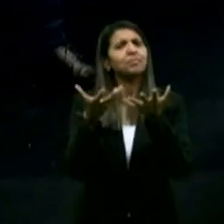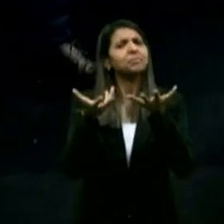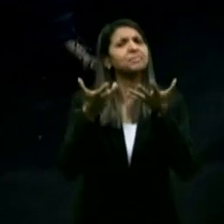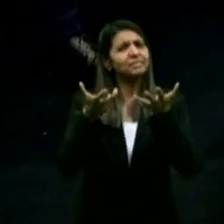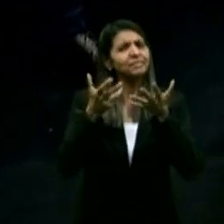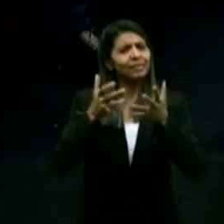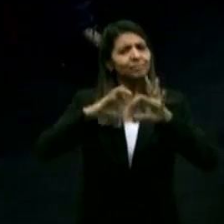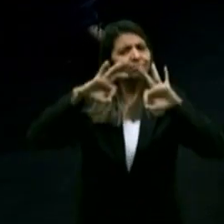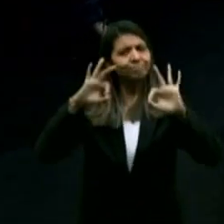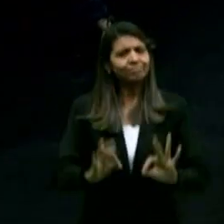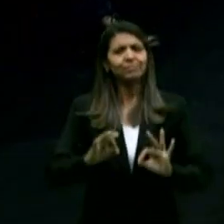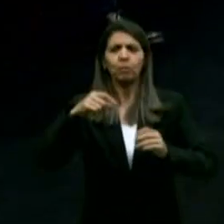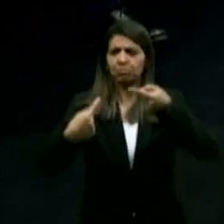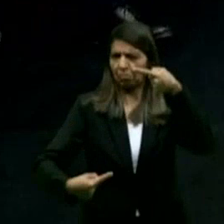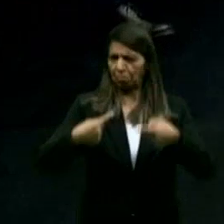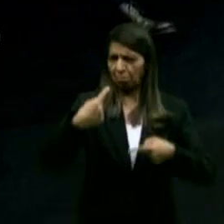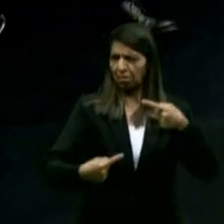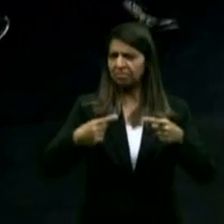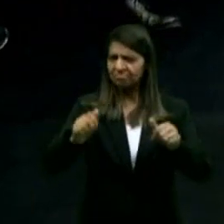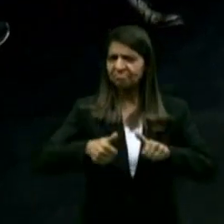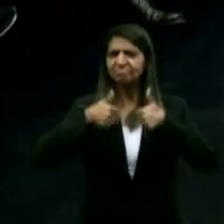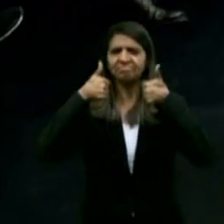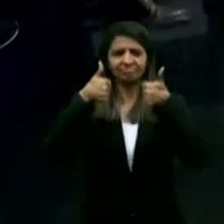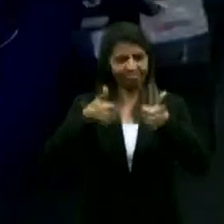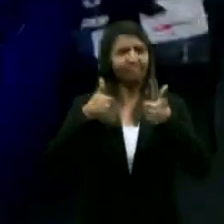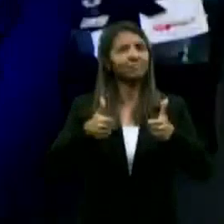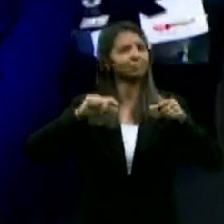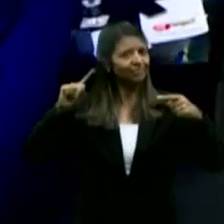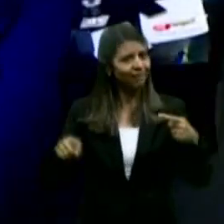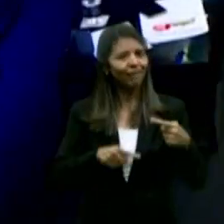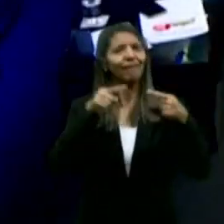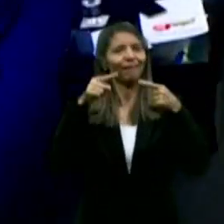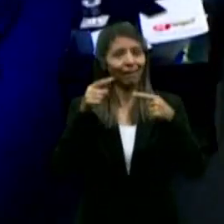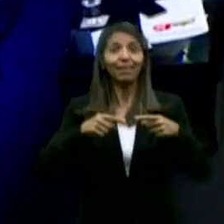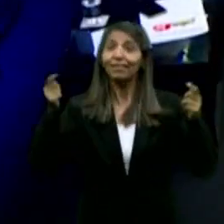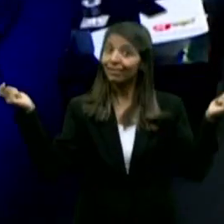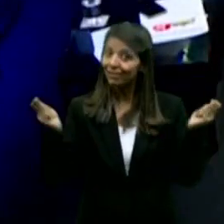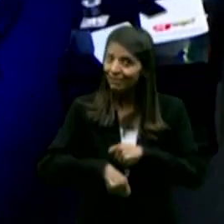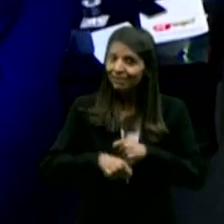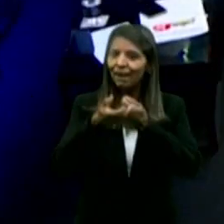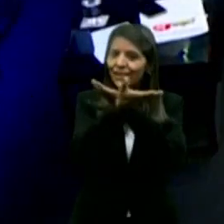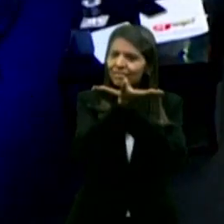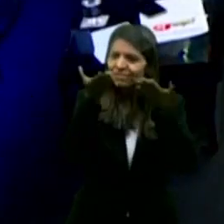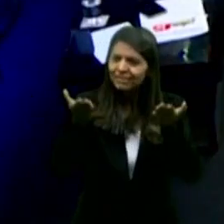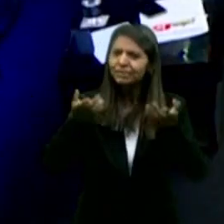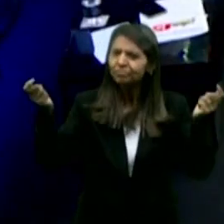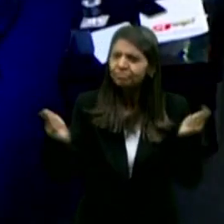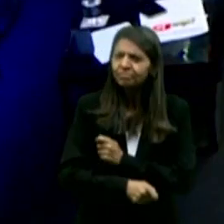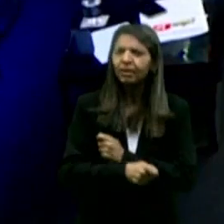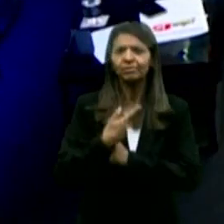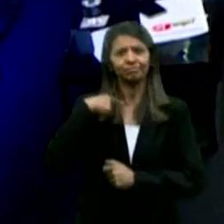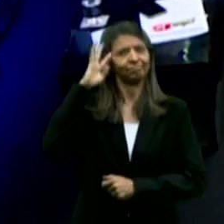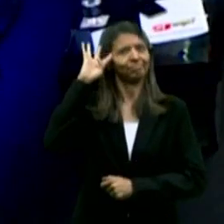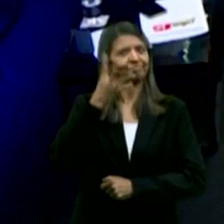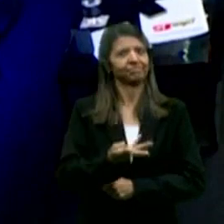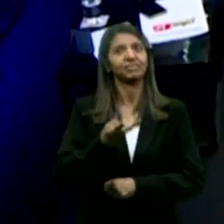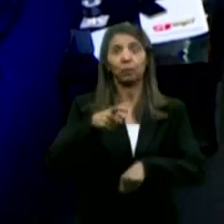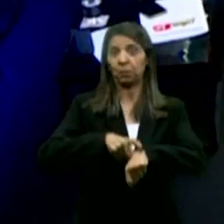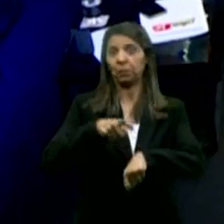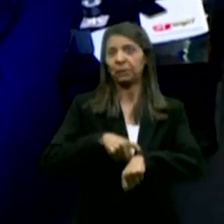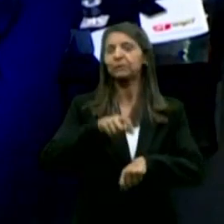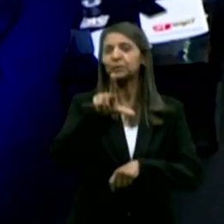tenhamos aqui um debate de alto nível, afinal, esta é uma oportunidade que pode ser decisiva nesse